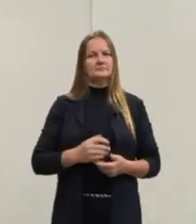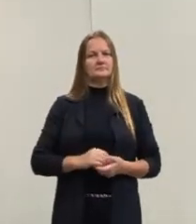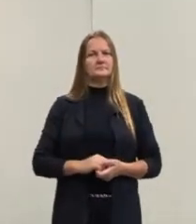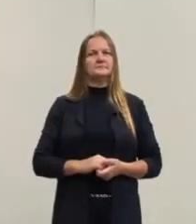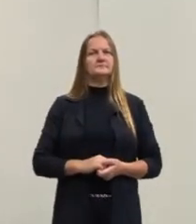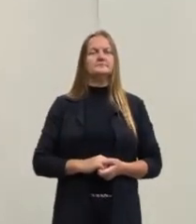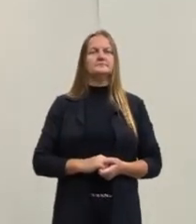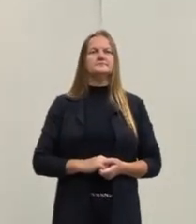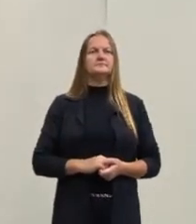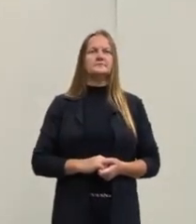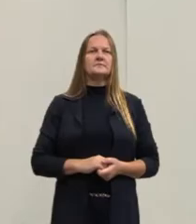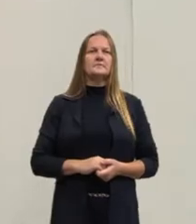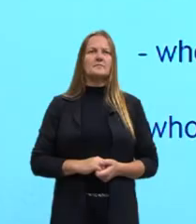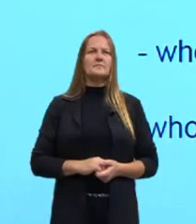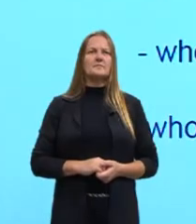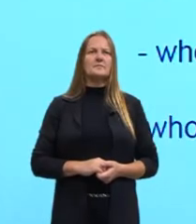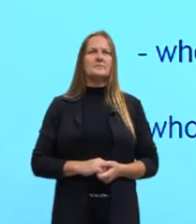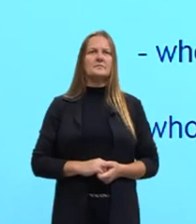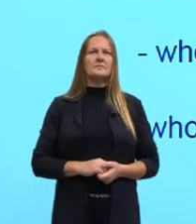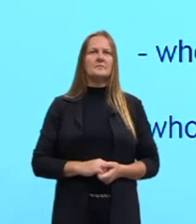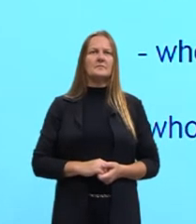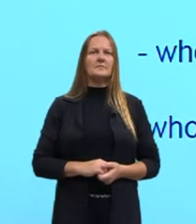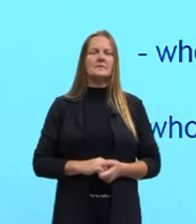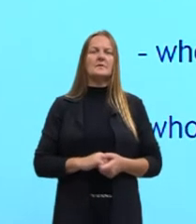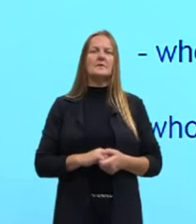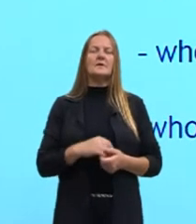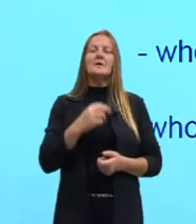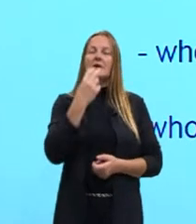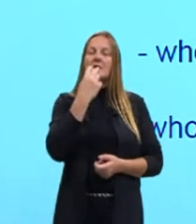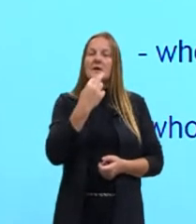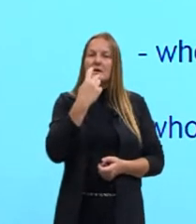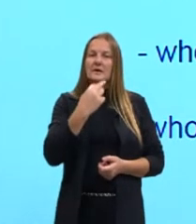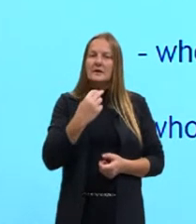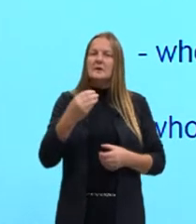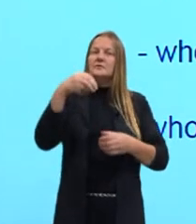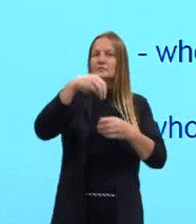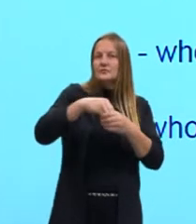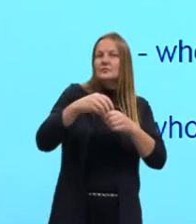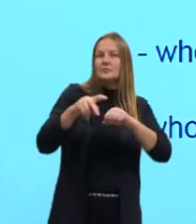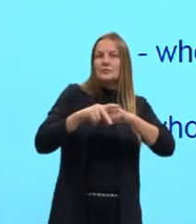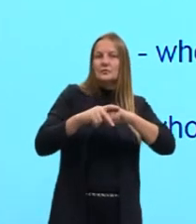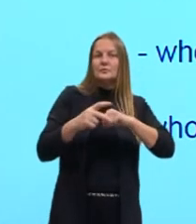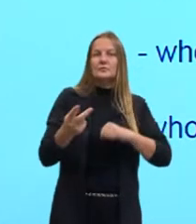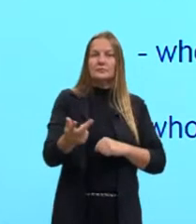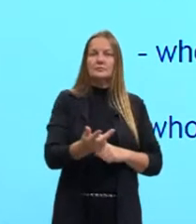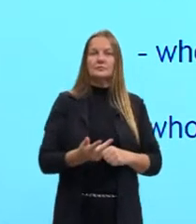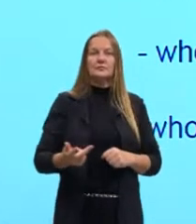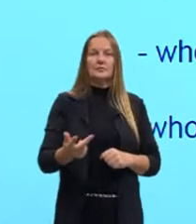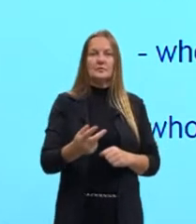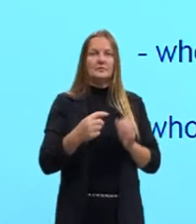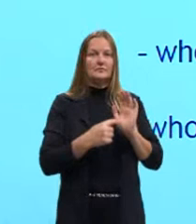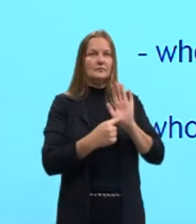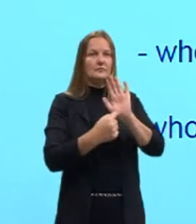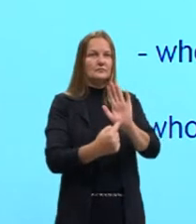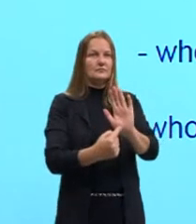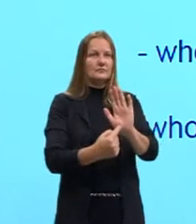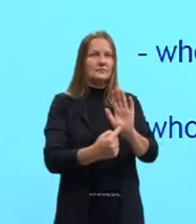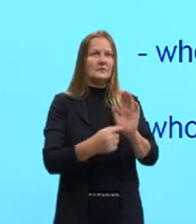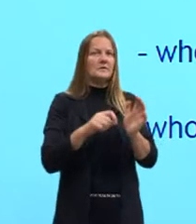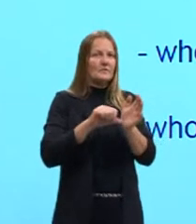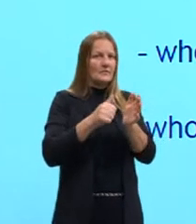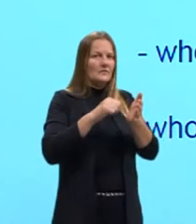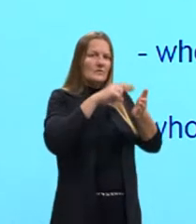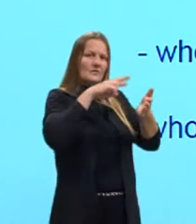Então, os pronomes pessoais em inglês, eles são os seguintes, eu vou ler